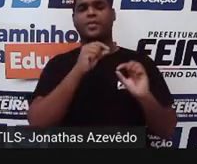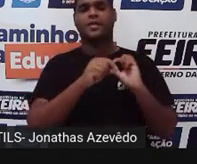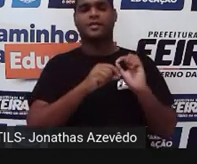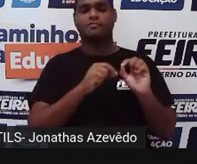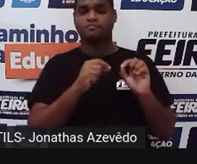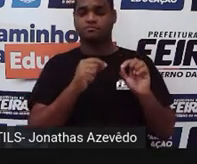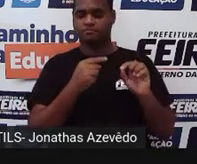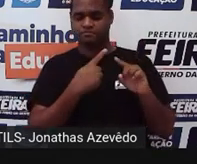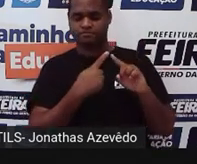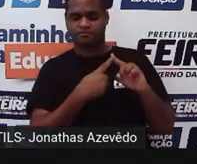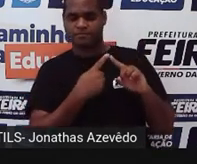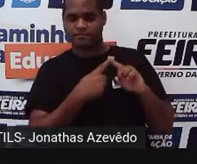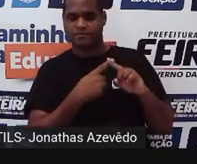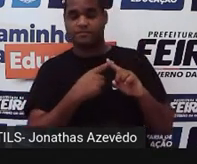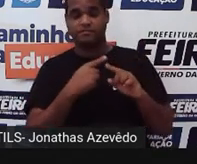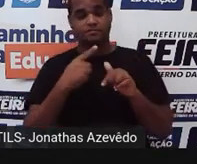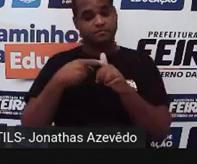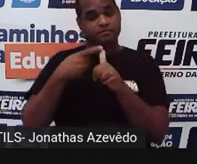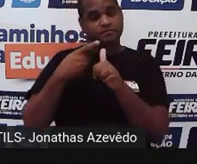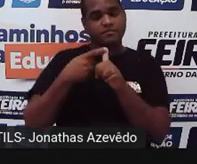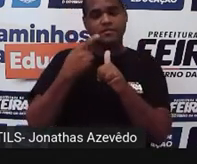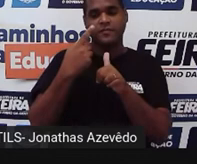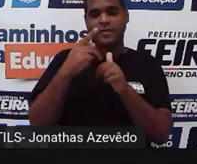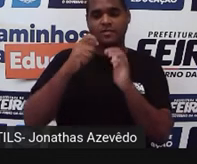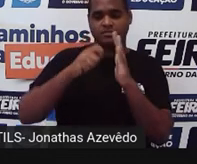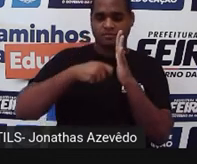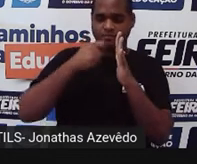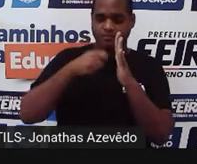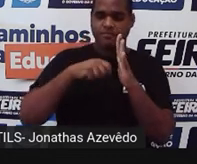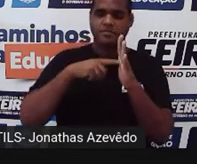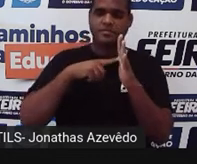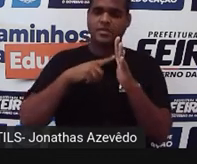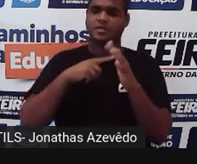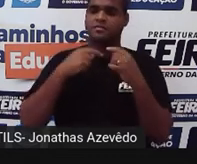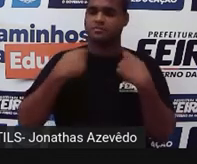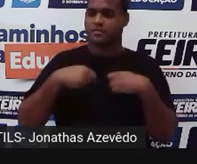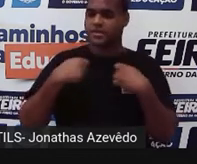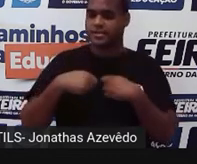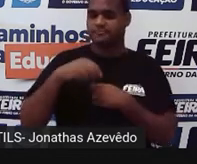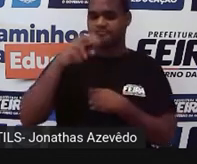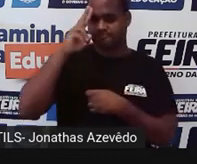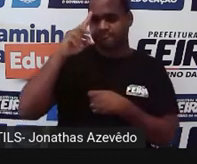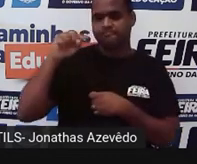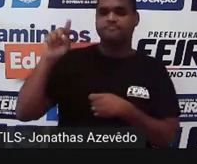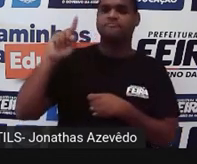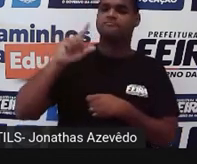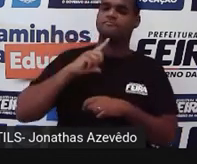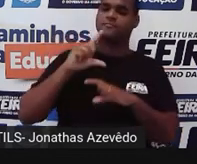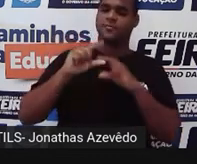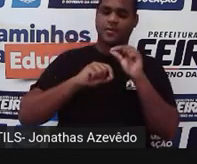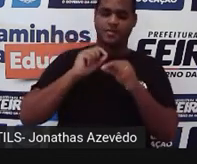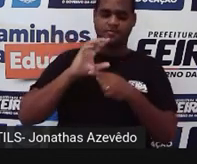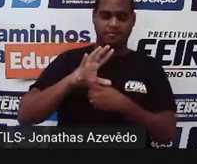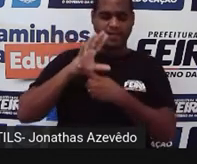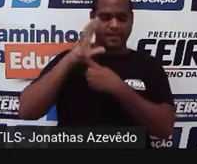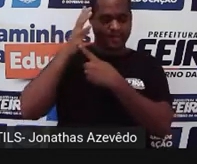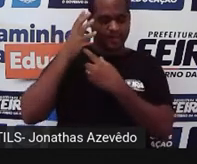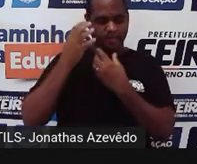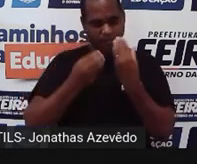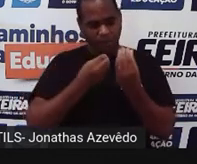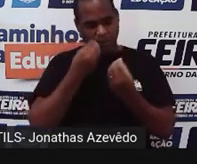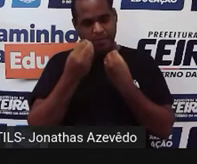Por quê? Primeiro que para você gravar esse áudio, você tem que ter lembranças de coisas que aconteceram na aula.